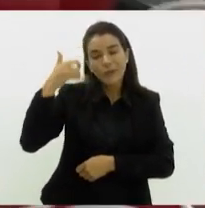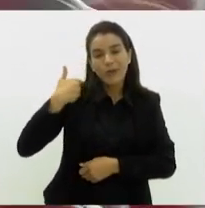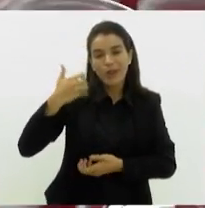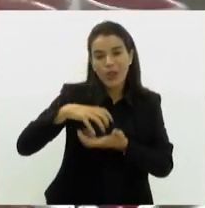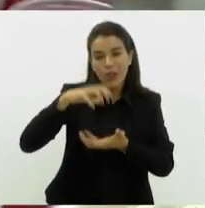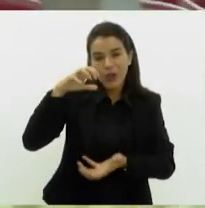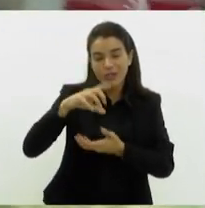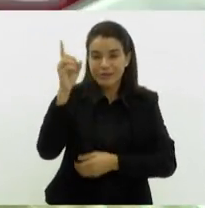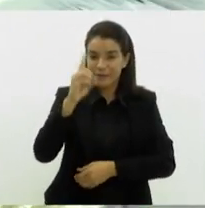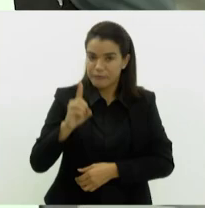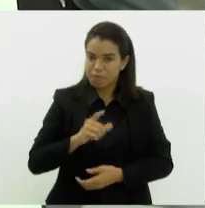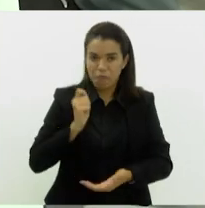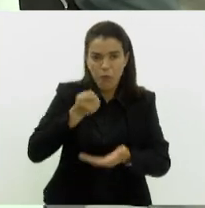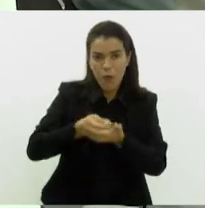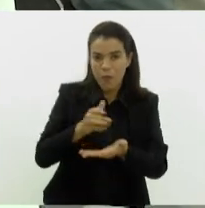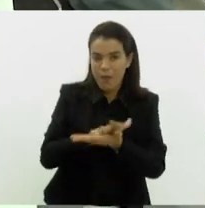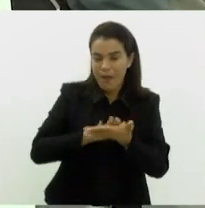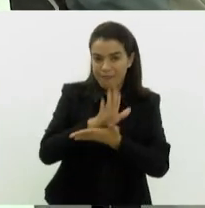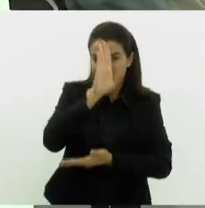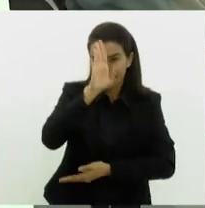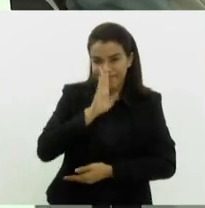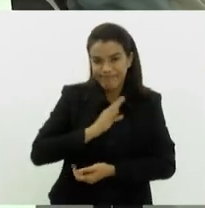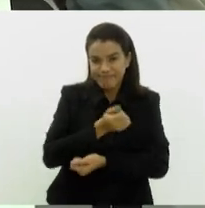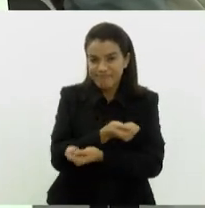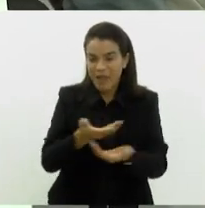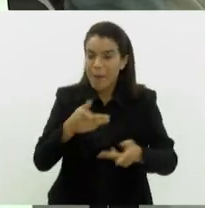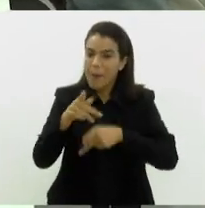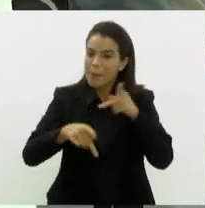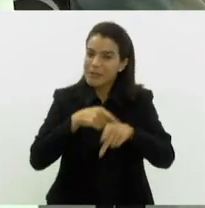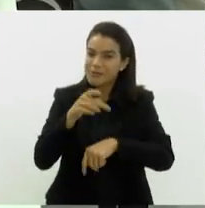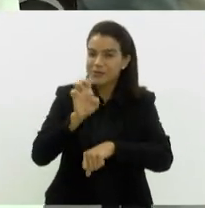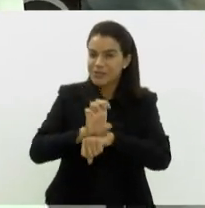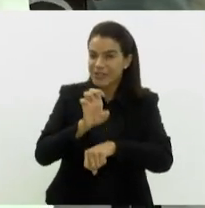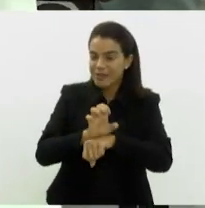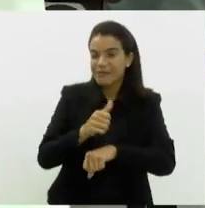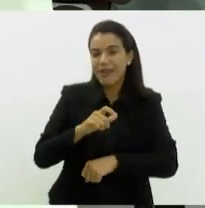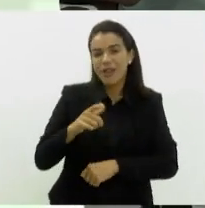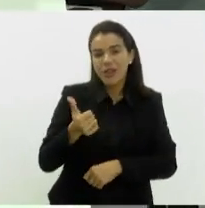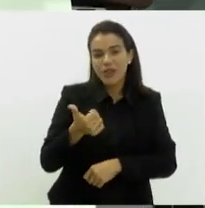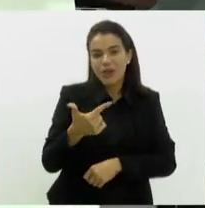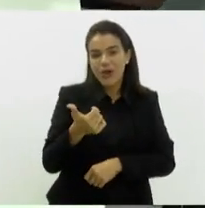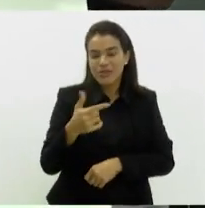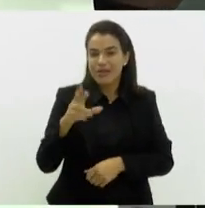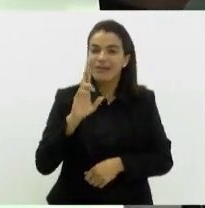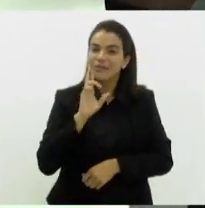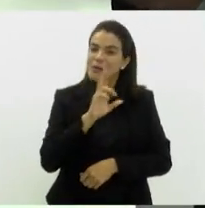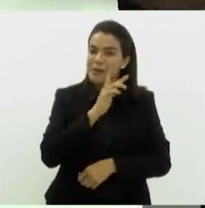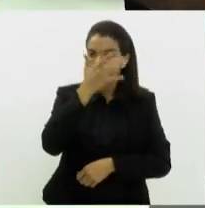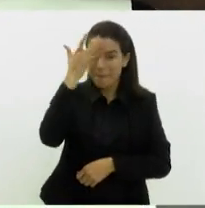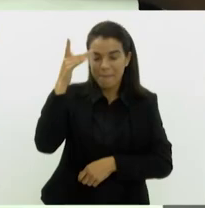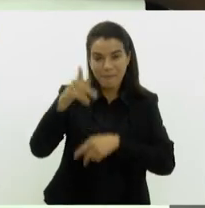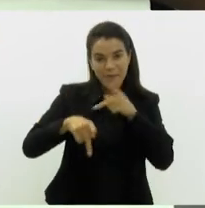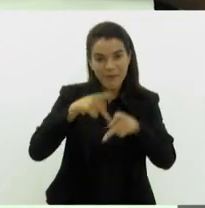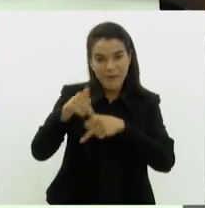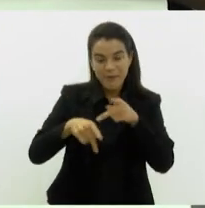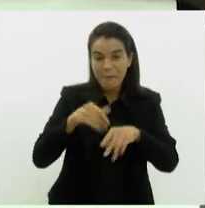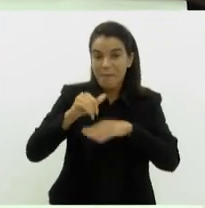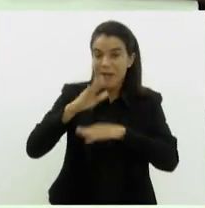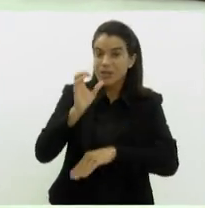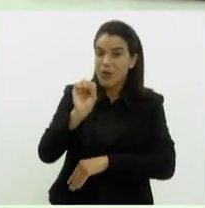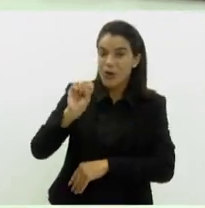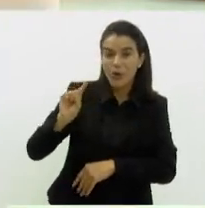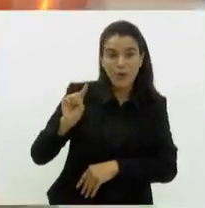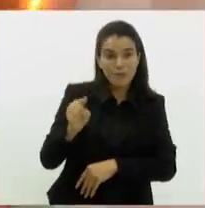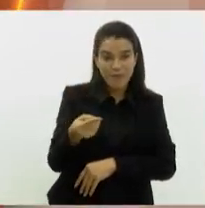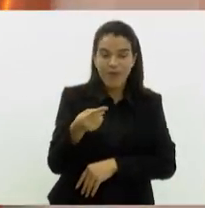deficiência não pagam. Agora, a população do Estado conta com 12 restaurantes do povo, oferecendo mais de 28 mil refeições